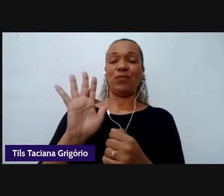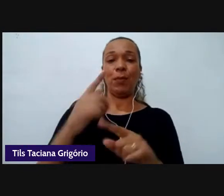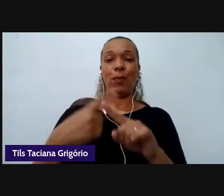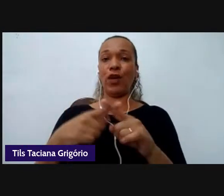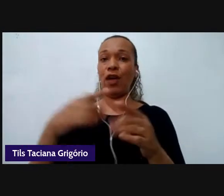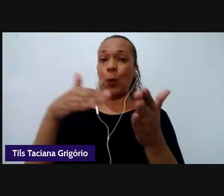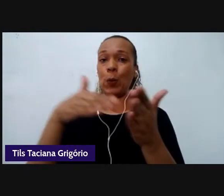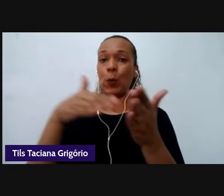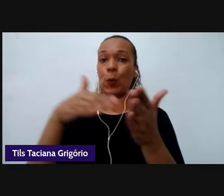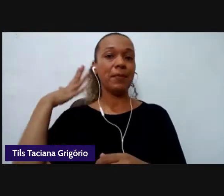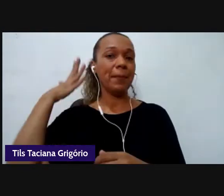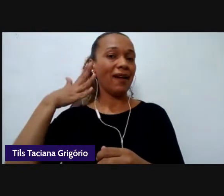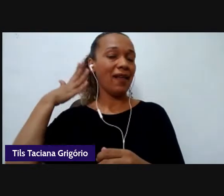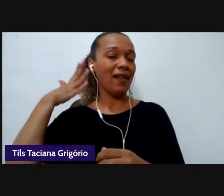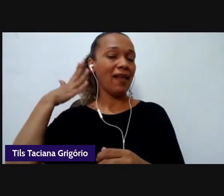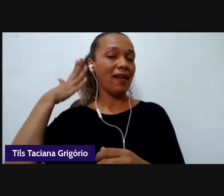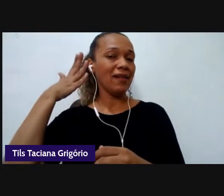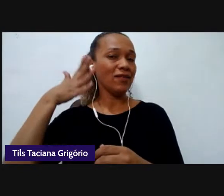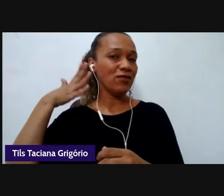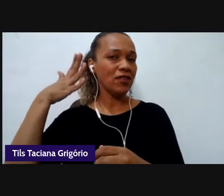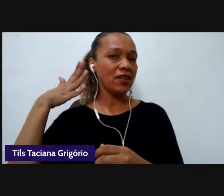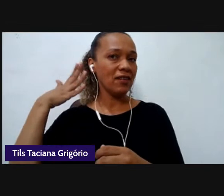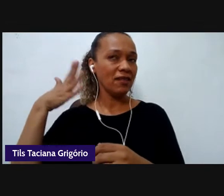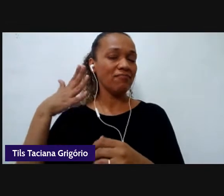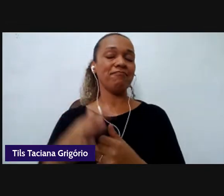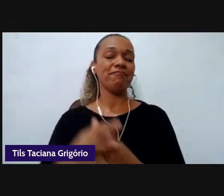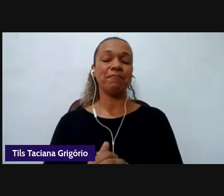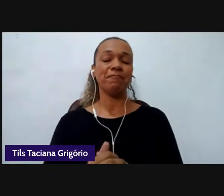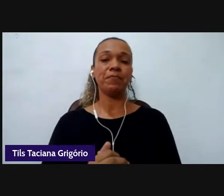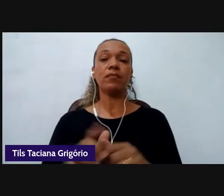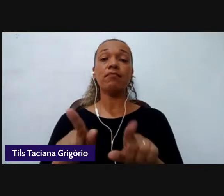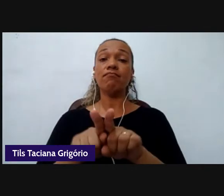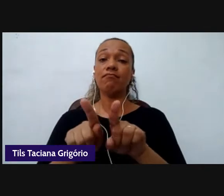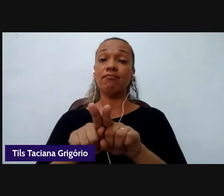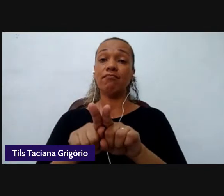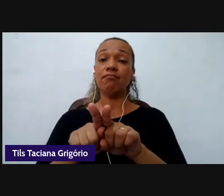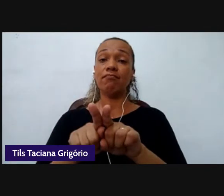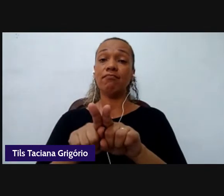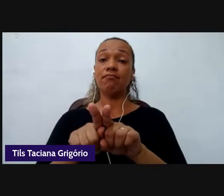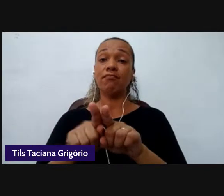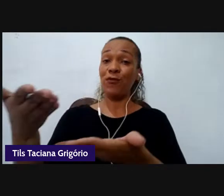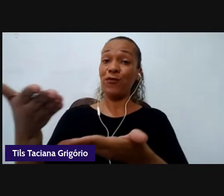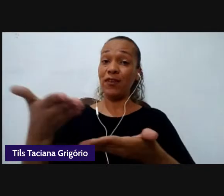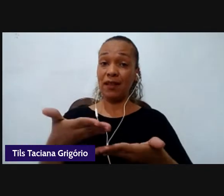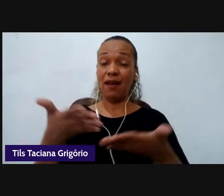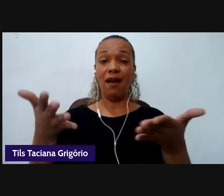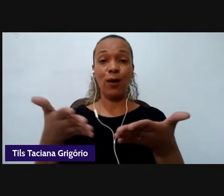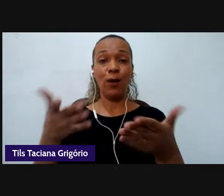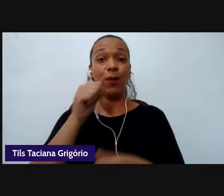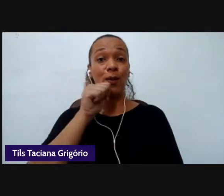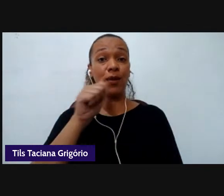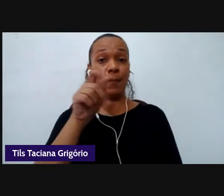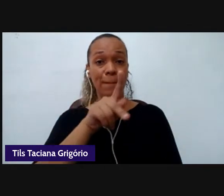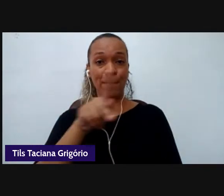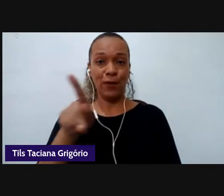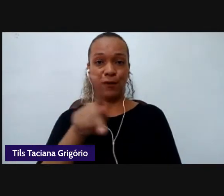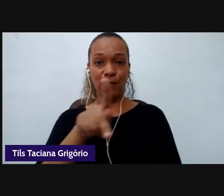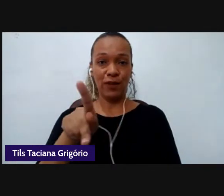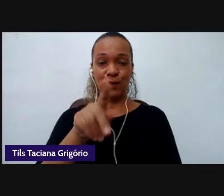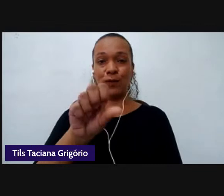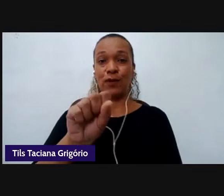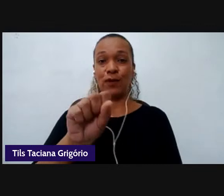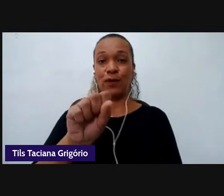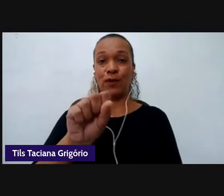E quero convidar a professora Cirlei Baima.